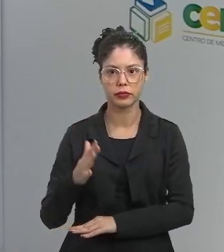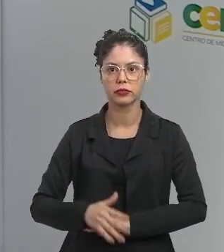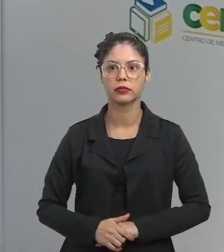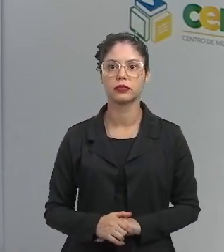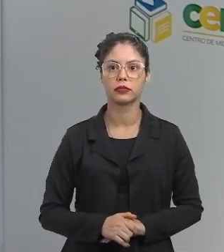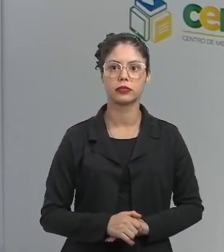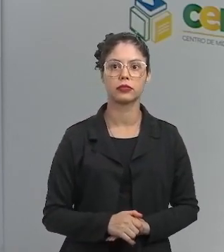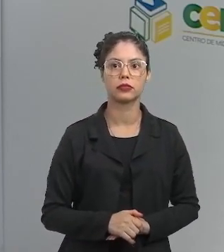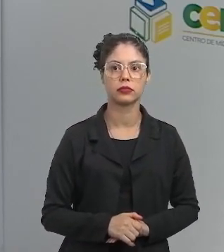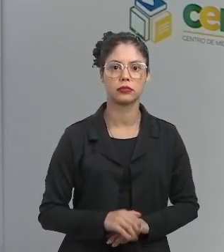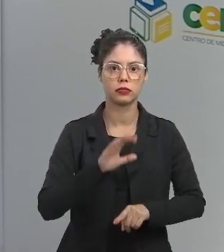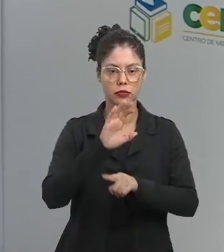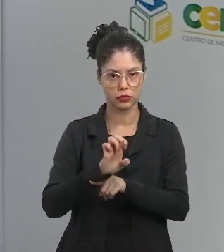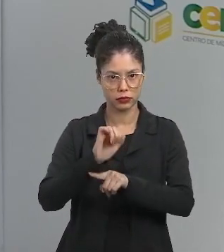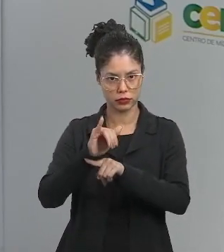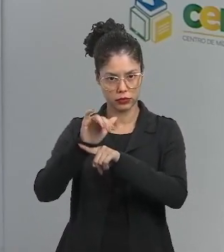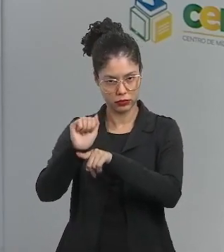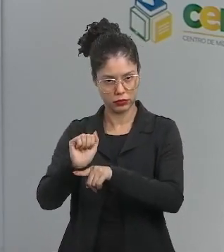na ecologia de EIA,